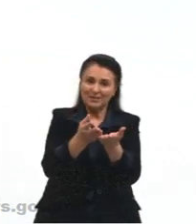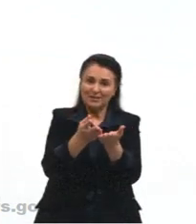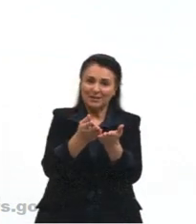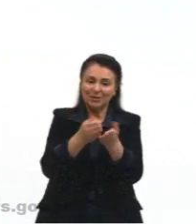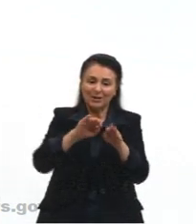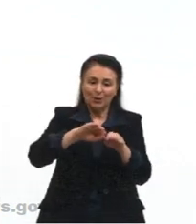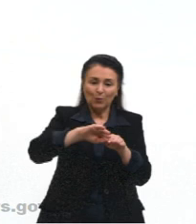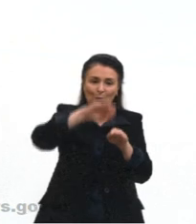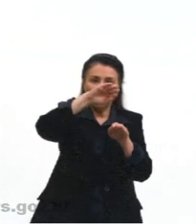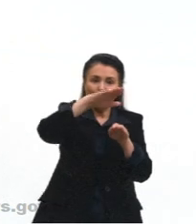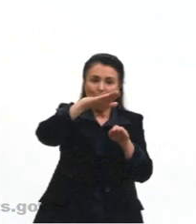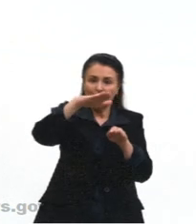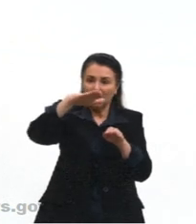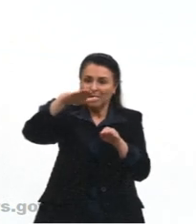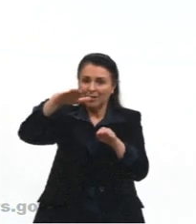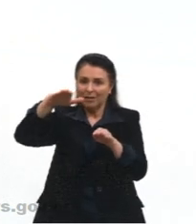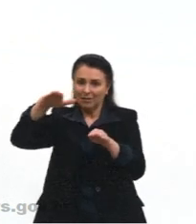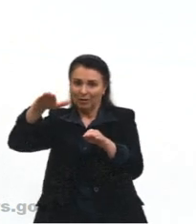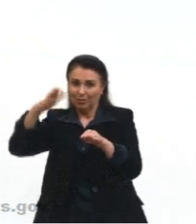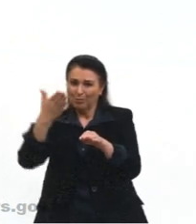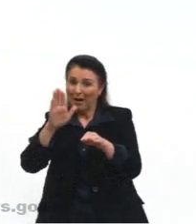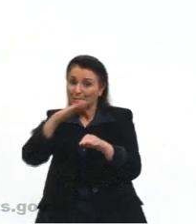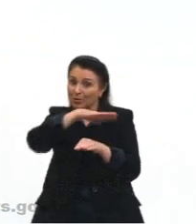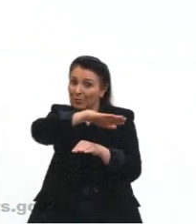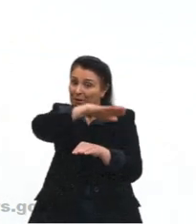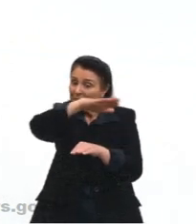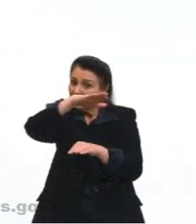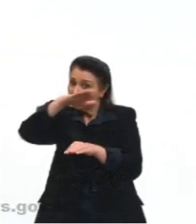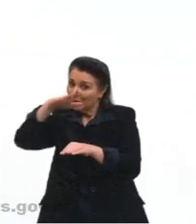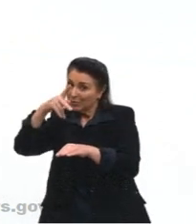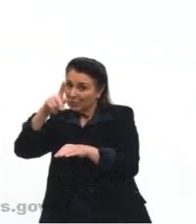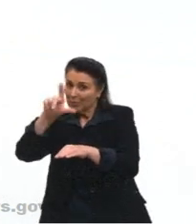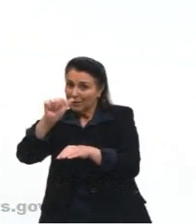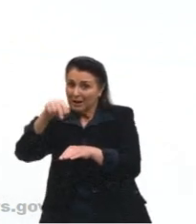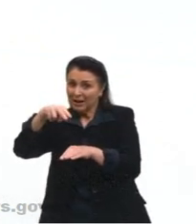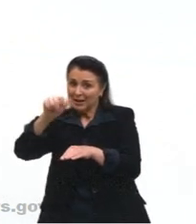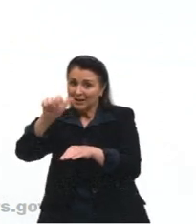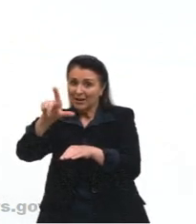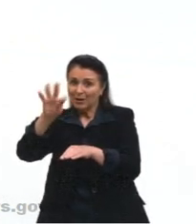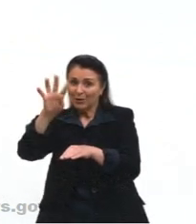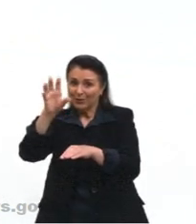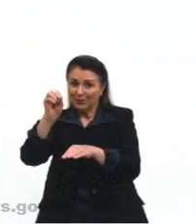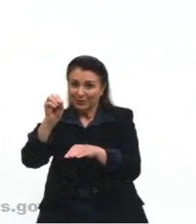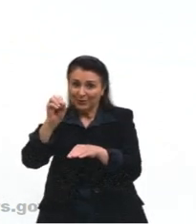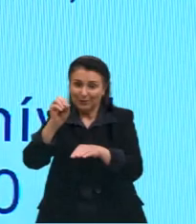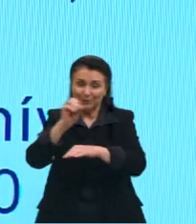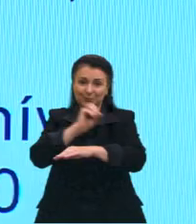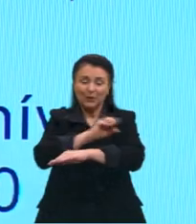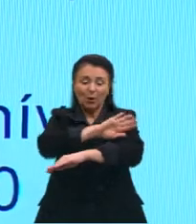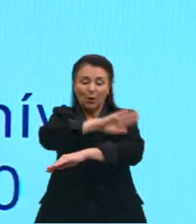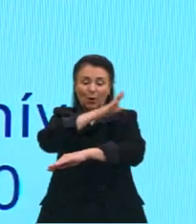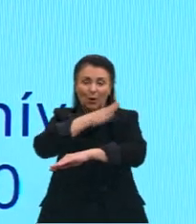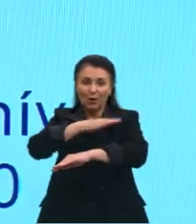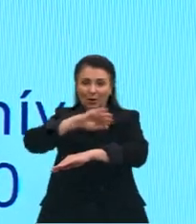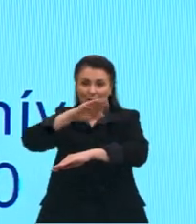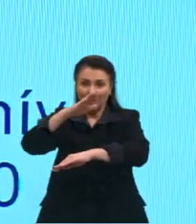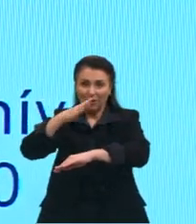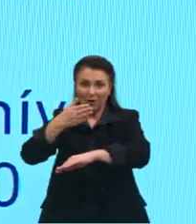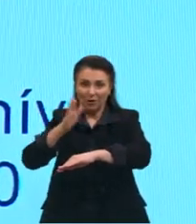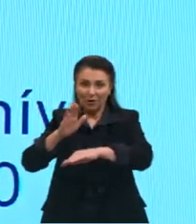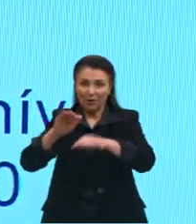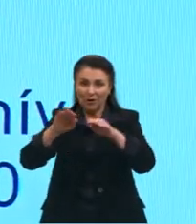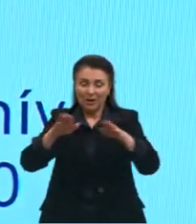Imagina, isso aqui vai mostrar ali para vocês, tá? Esse relevo aqui. Ele vai ser